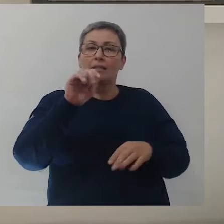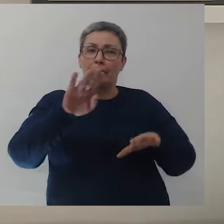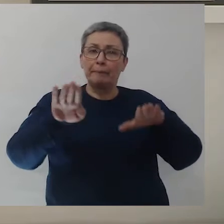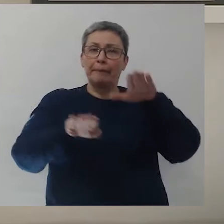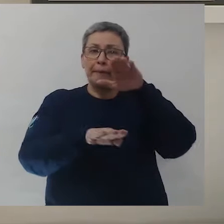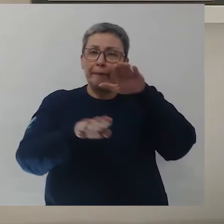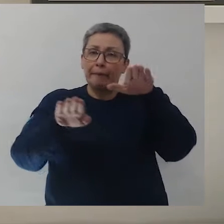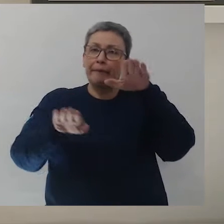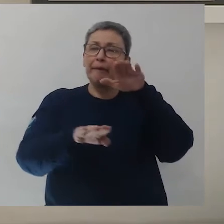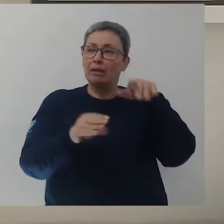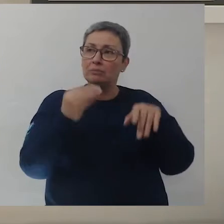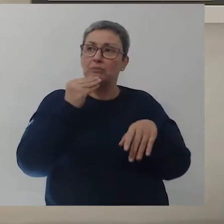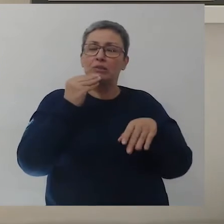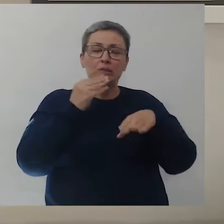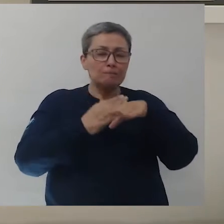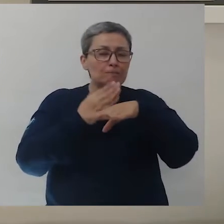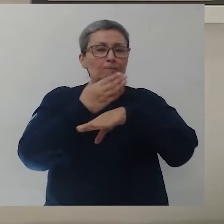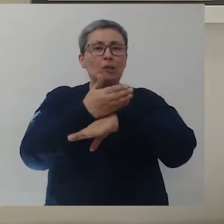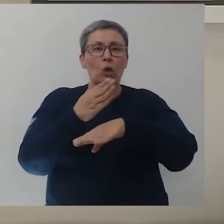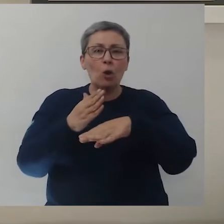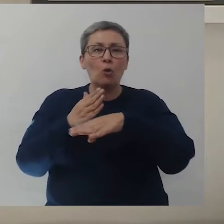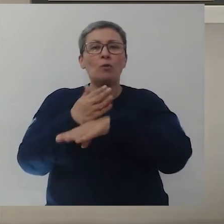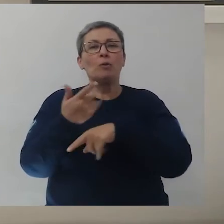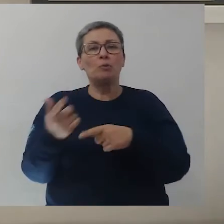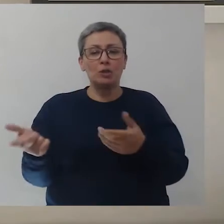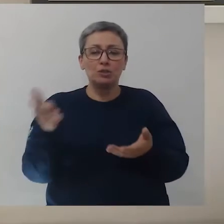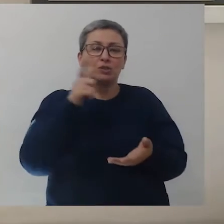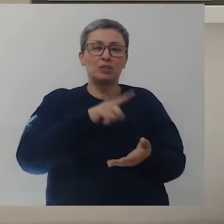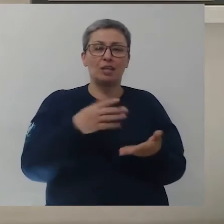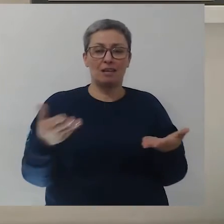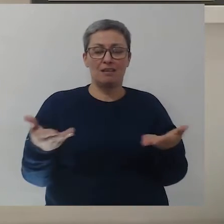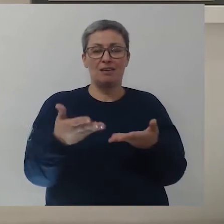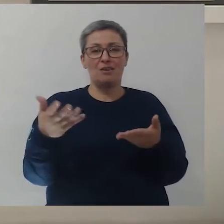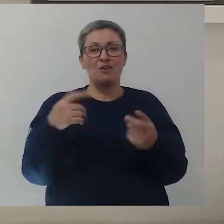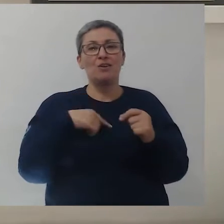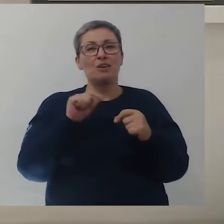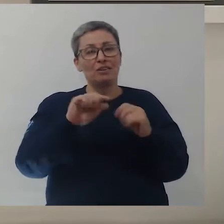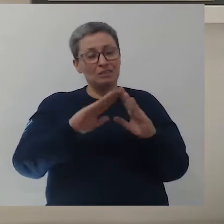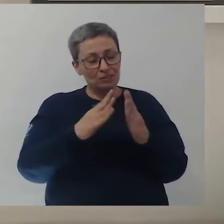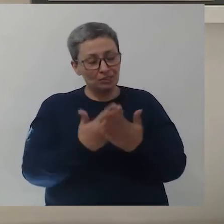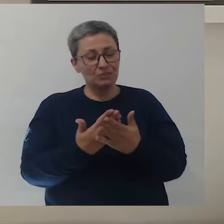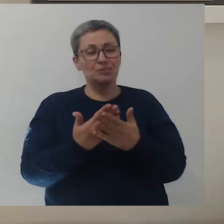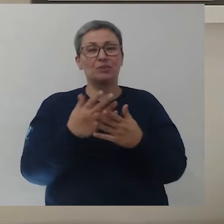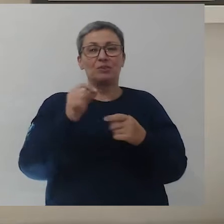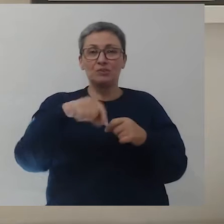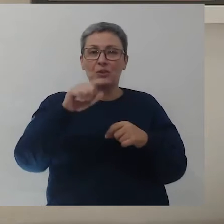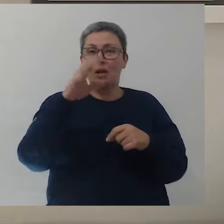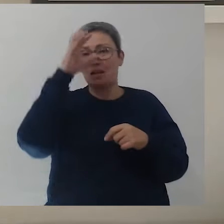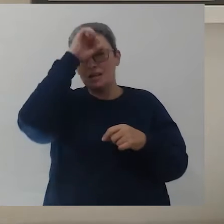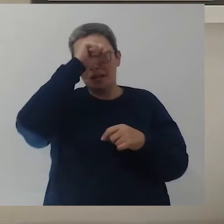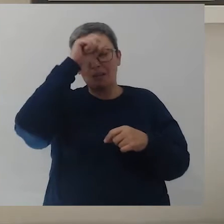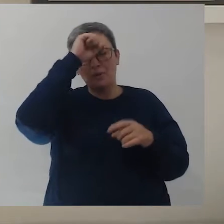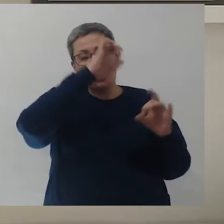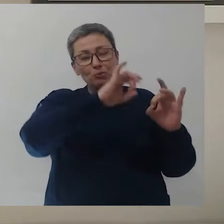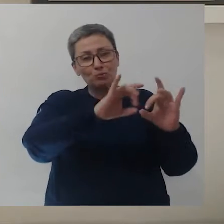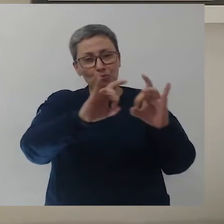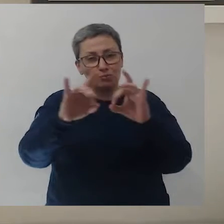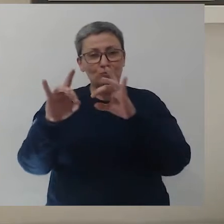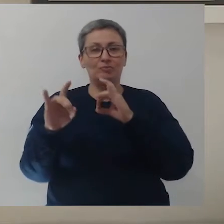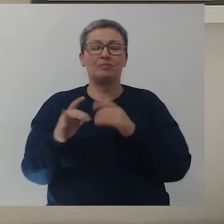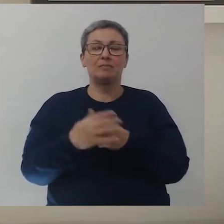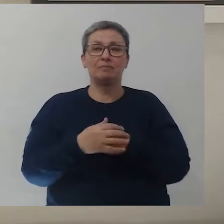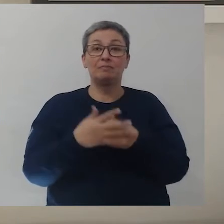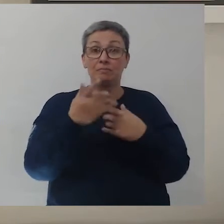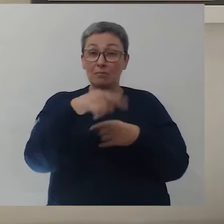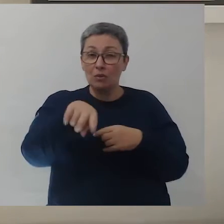desigualdades de oportunidades que vocês superaram, né? Por chegarem até aqui onde estão hoje, que é aí na escola, aprendendo dia a